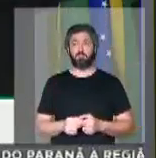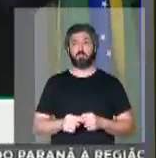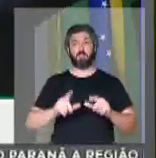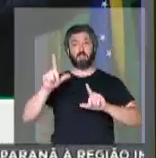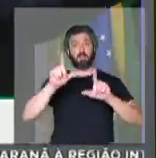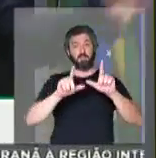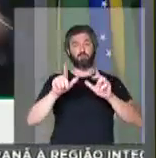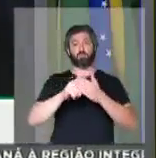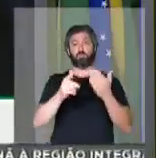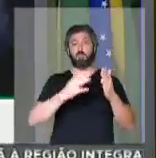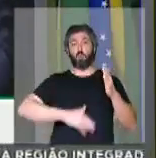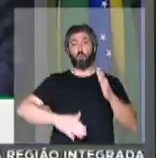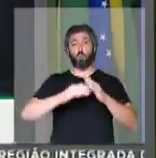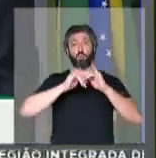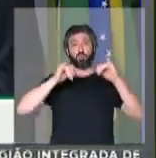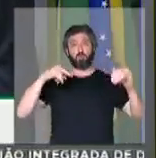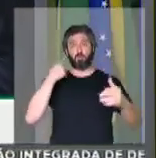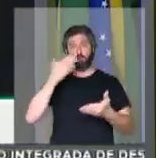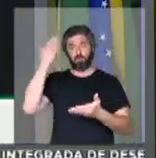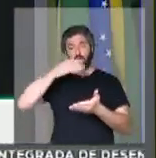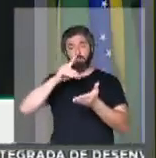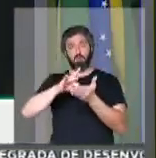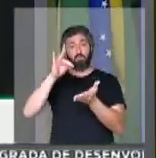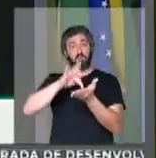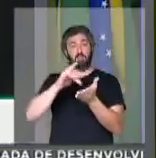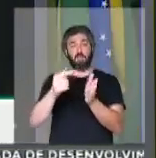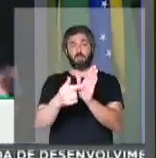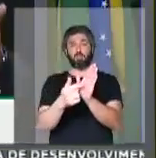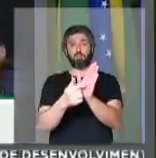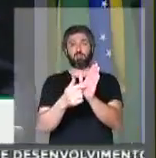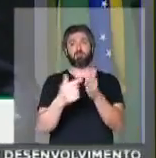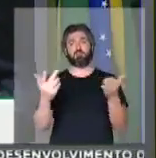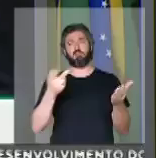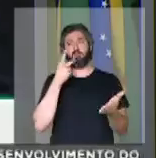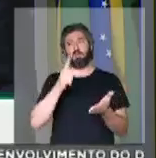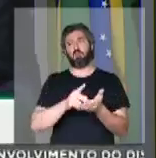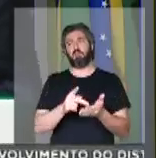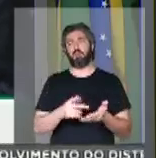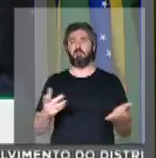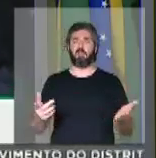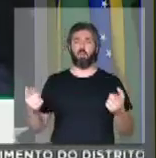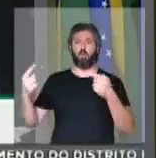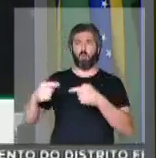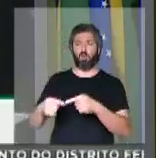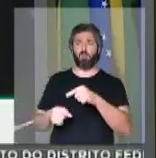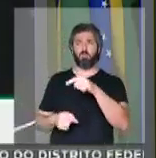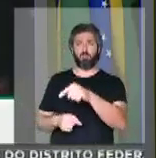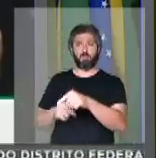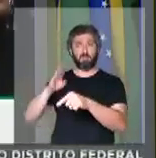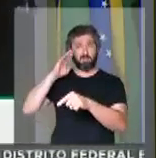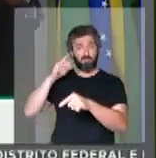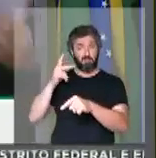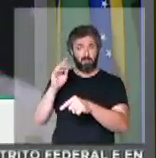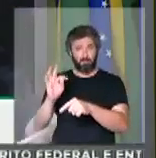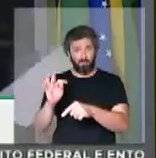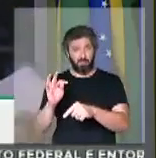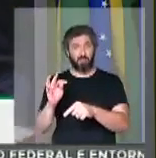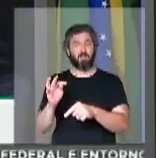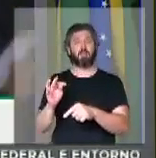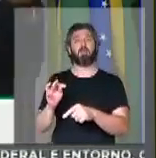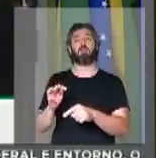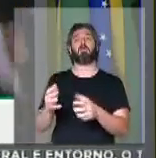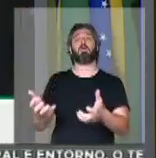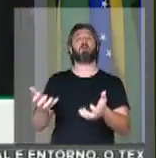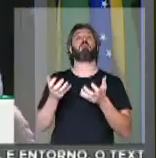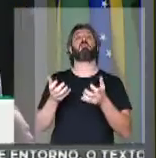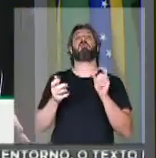imprensa divulgou, nós conferimos, os fatos são verídicos. Então, na verdade, o os partidos de oposição, especial o PT, querem?